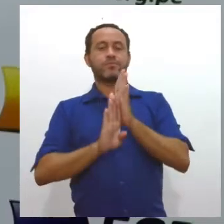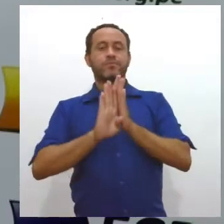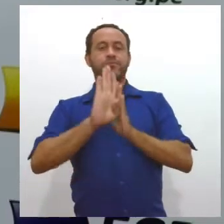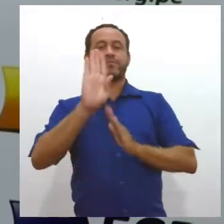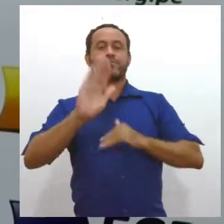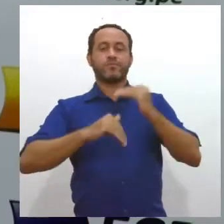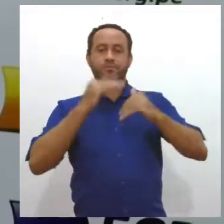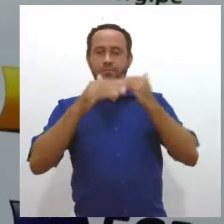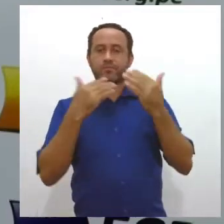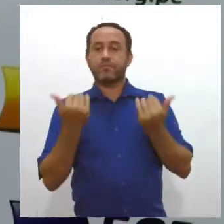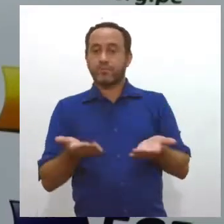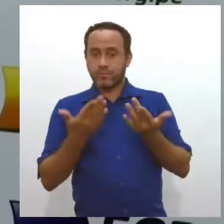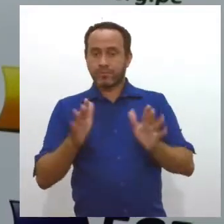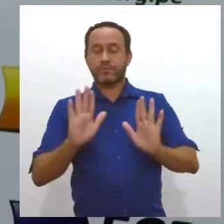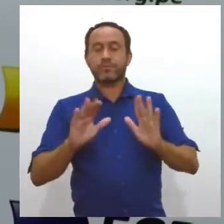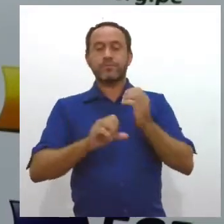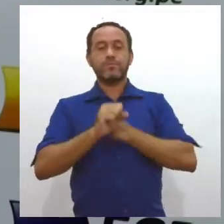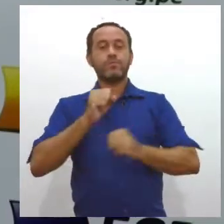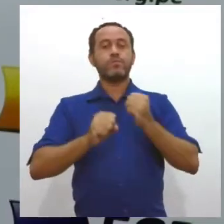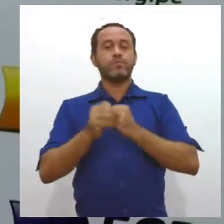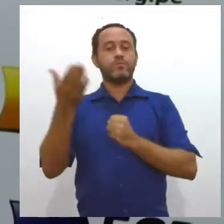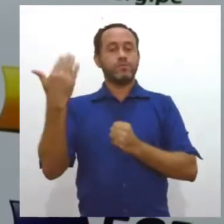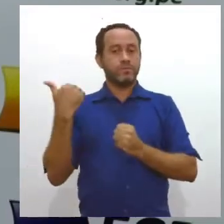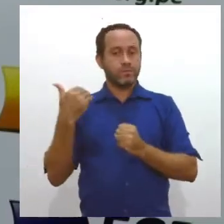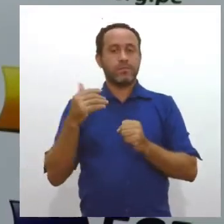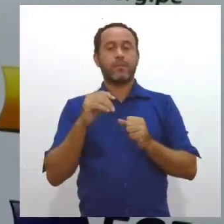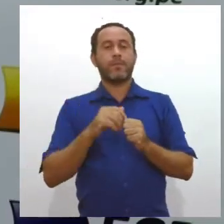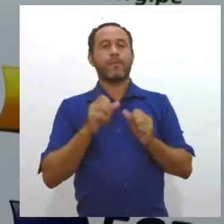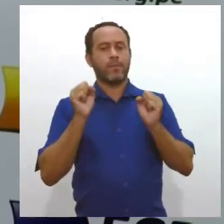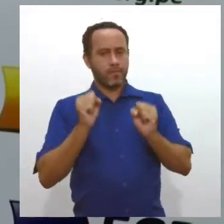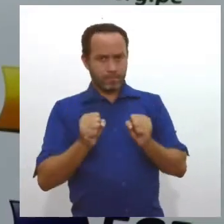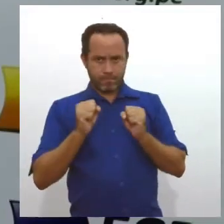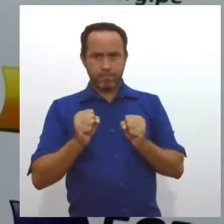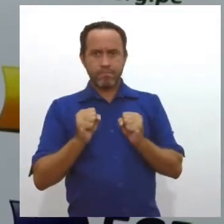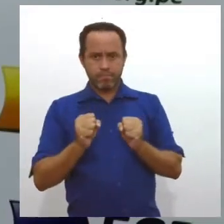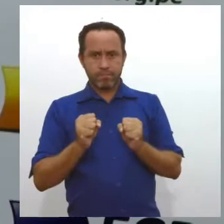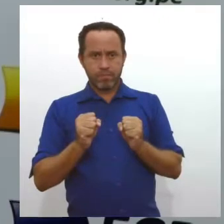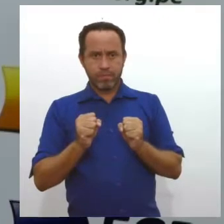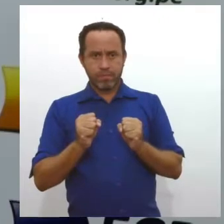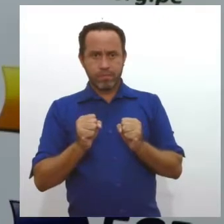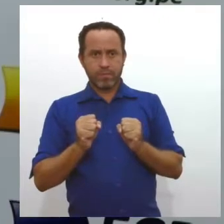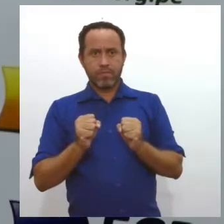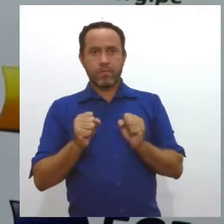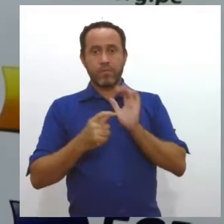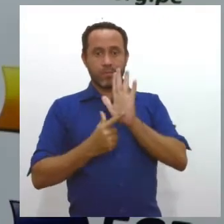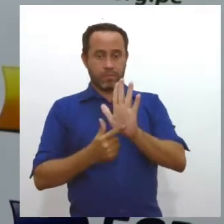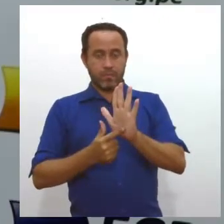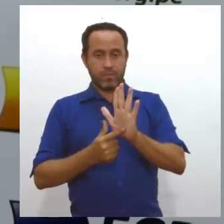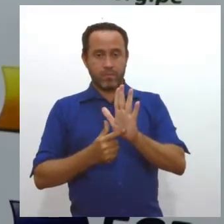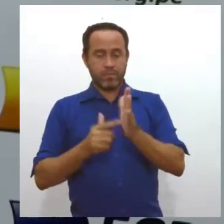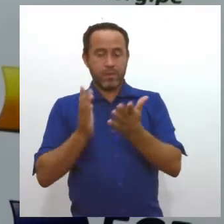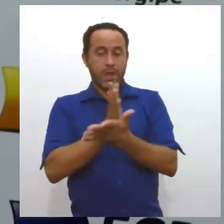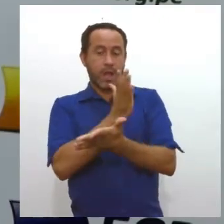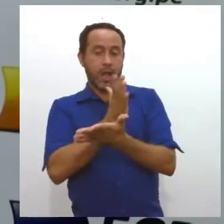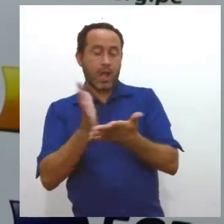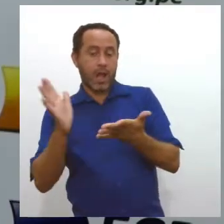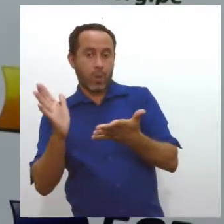que leve, comparado ao ano anterior. E podemos trazer, inclusive, alguns